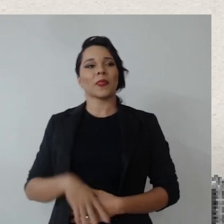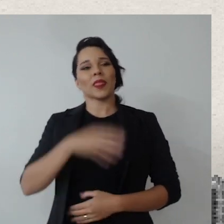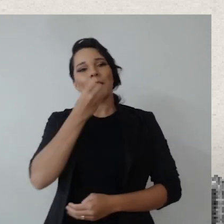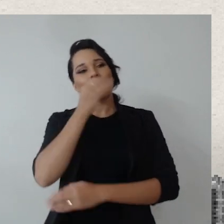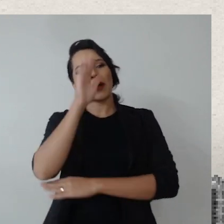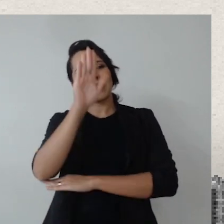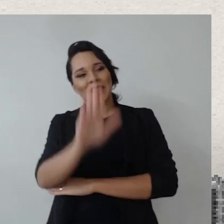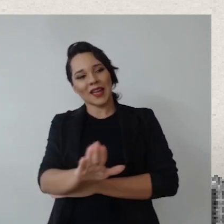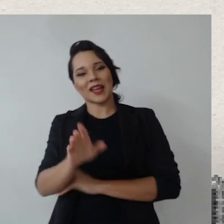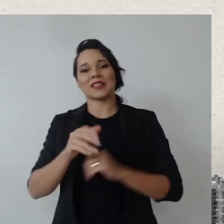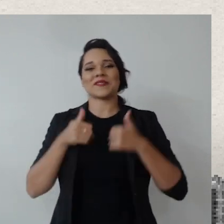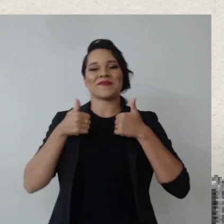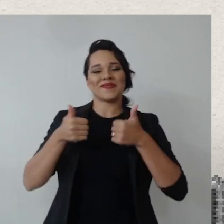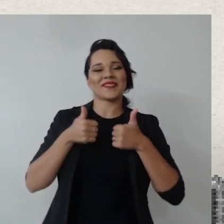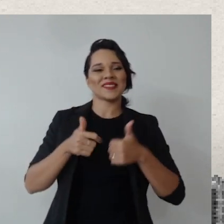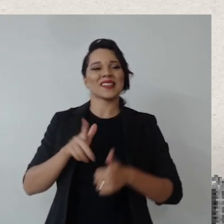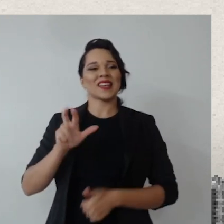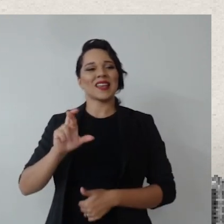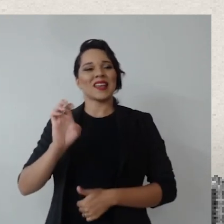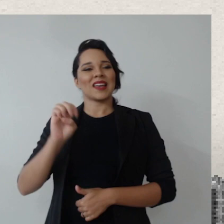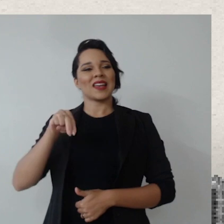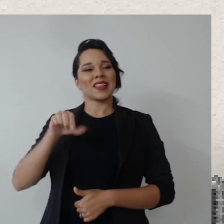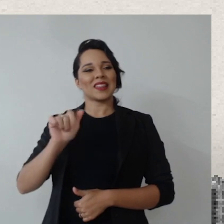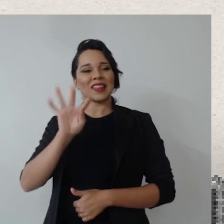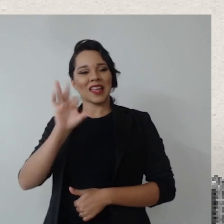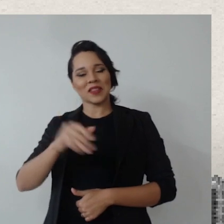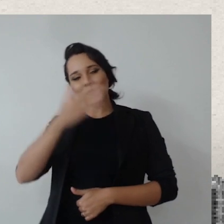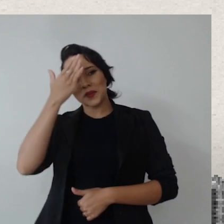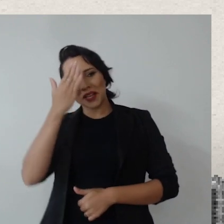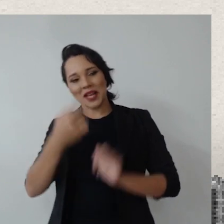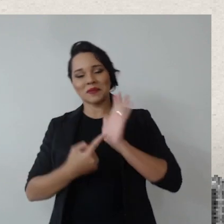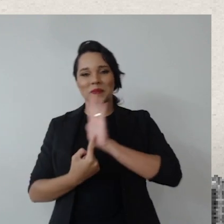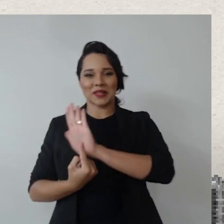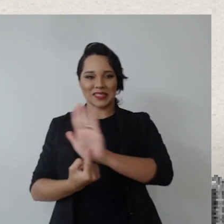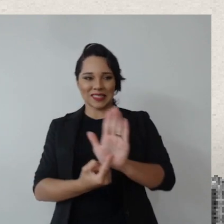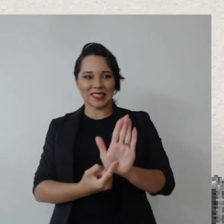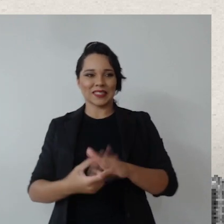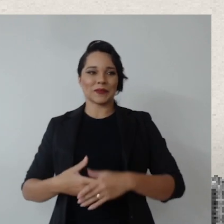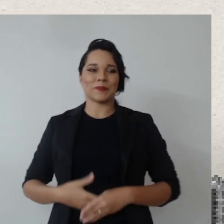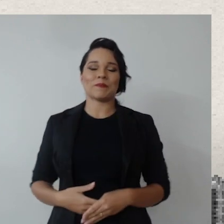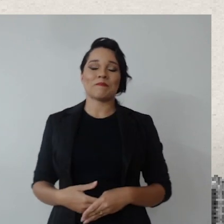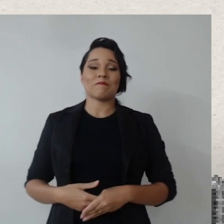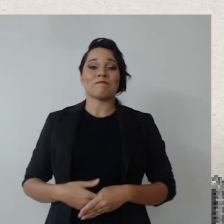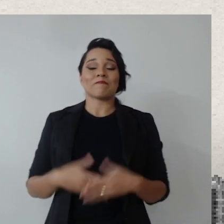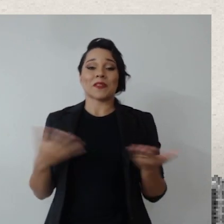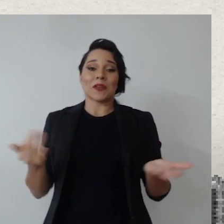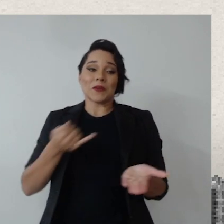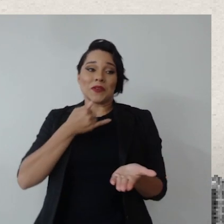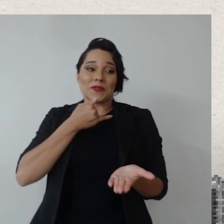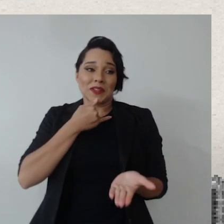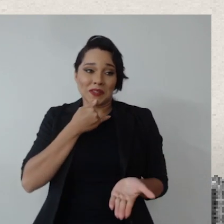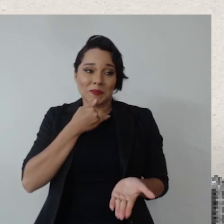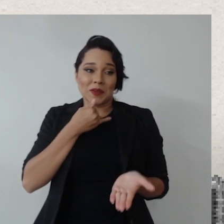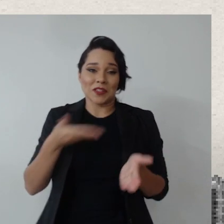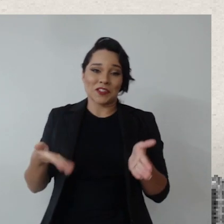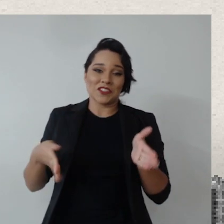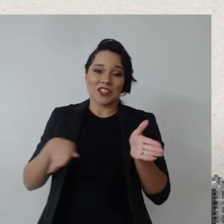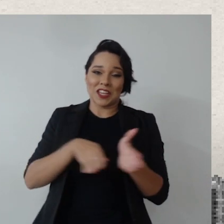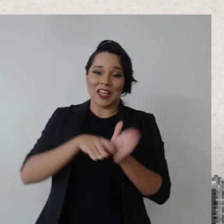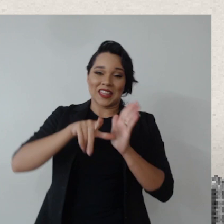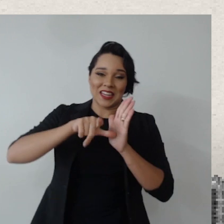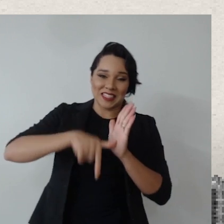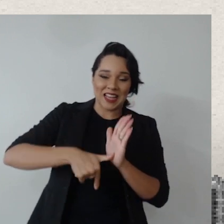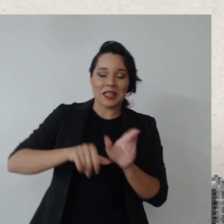Boa tarde, tudo bem, Renato, muito obrigada pela sua apresentação, eu, infelizmente, cheguei